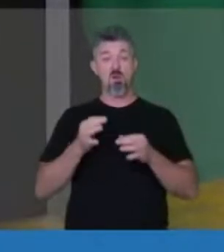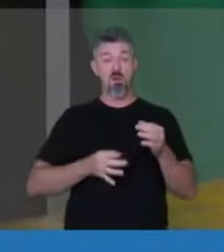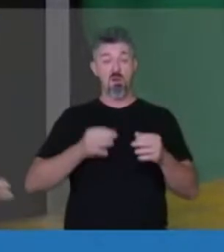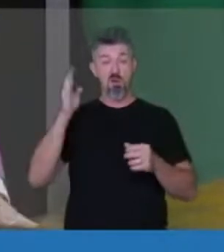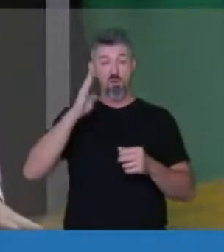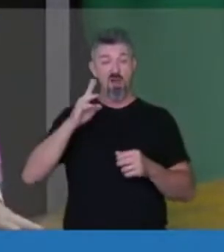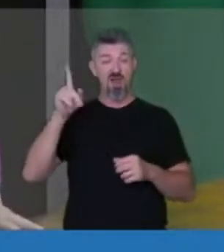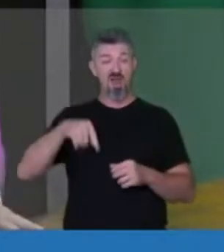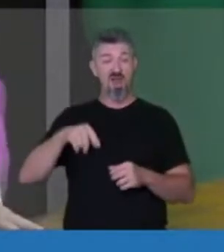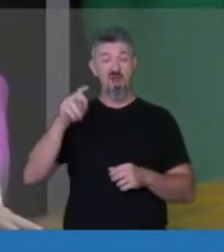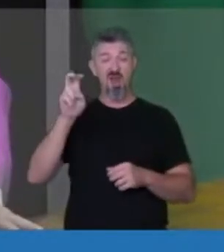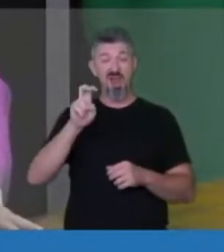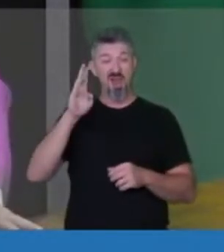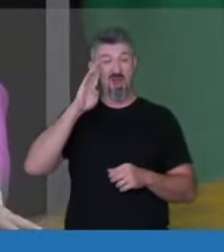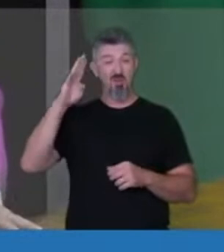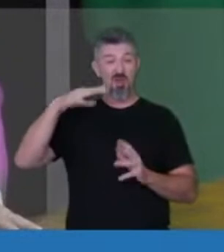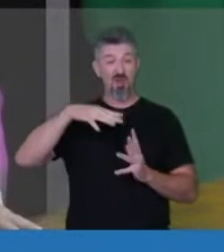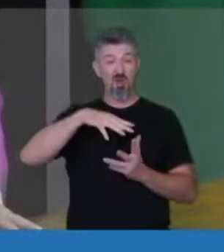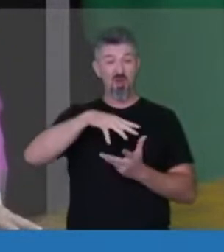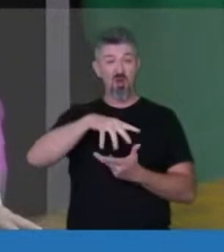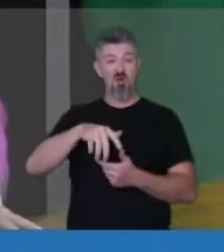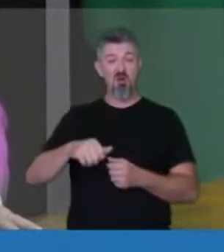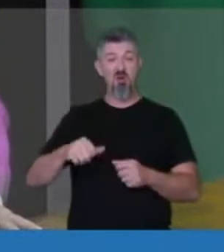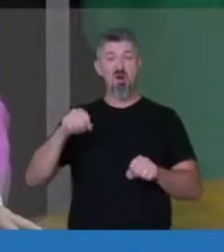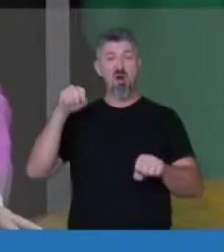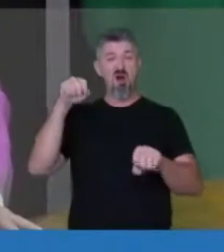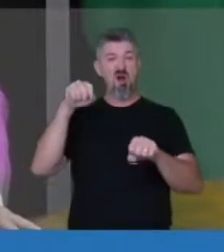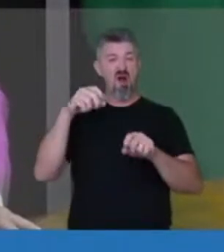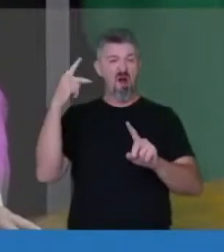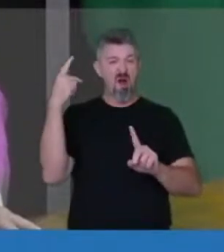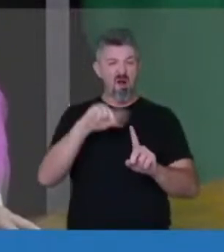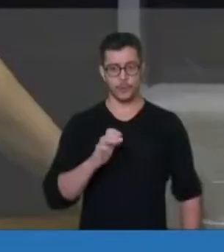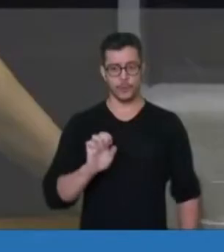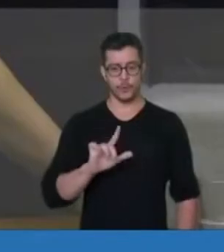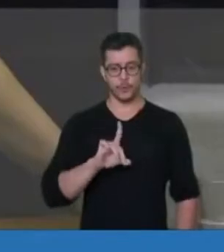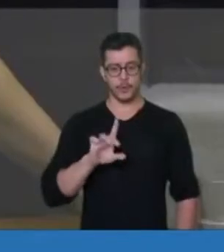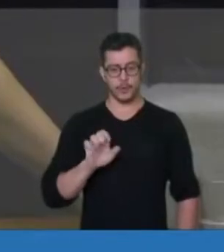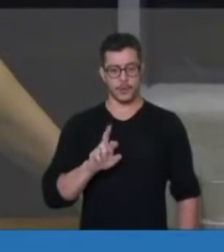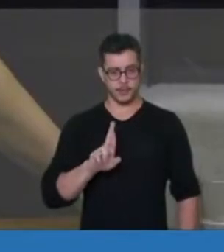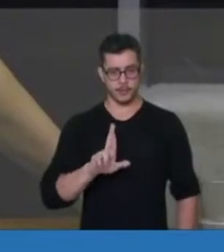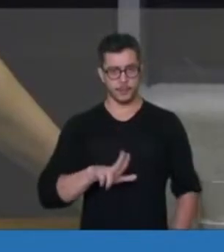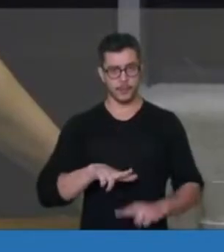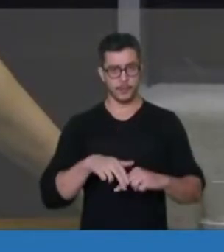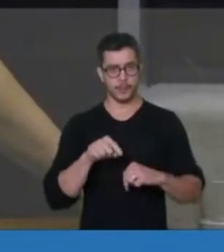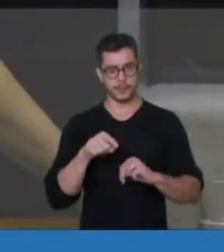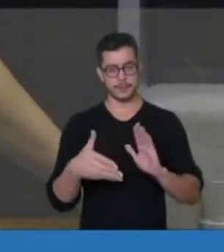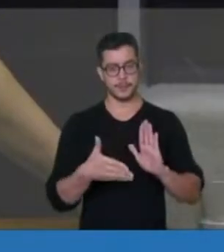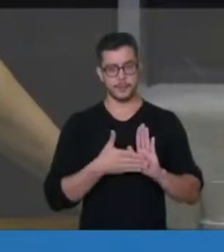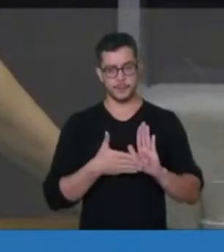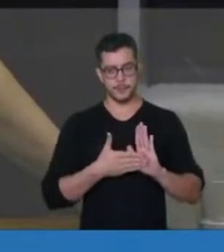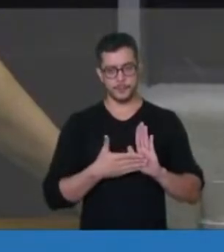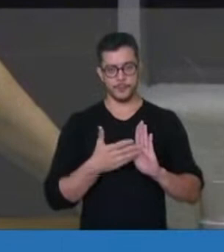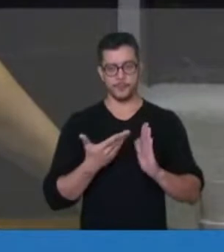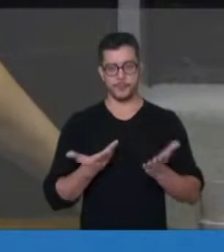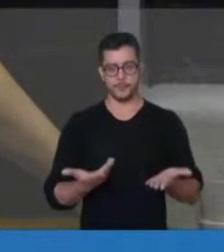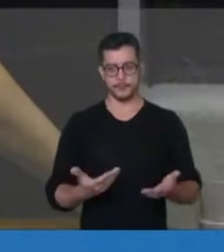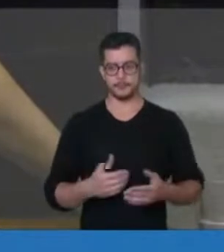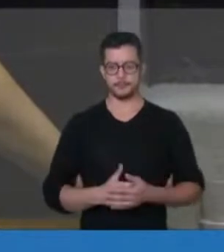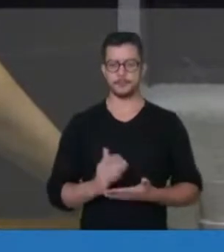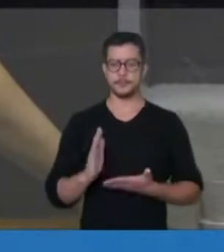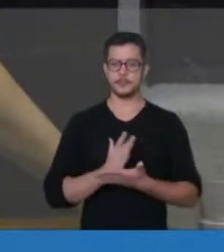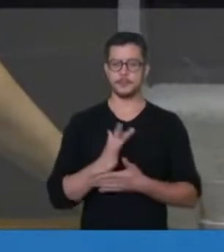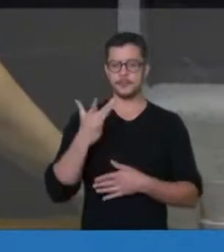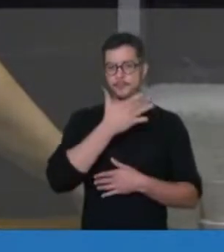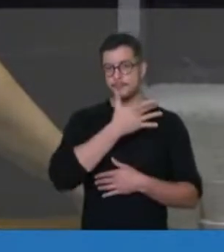é o quinto país no mundo que mais machuca as suas mulheres. Alguns acham que os limites